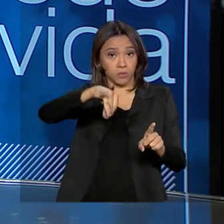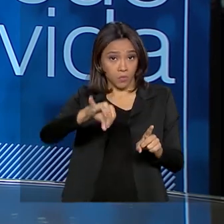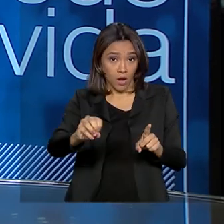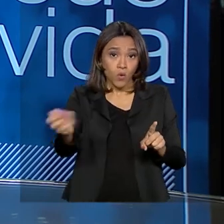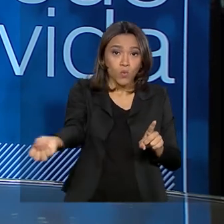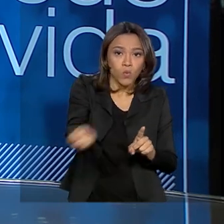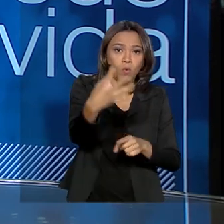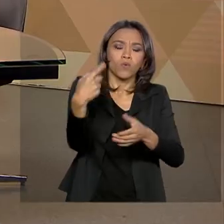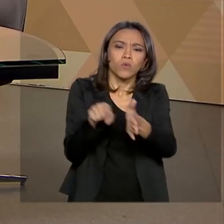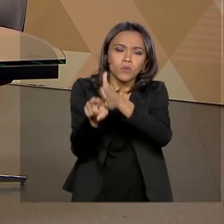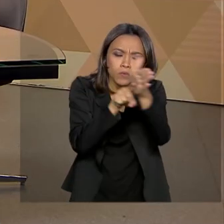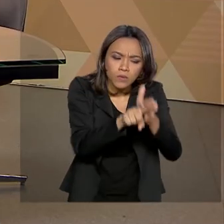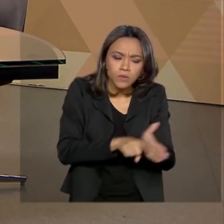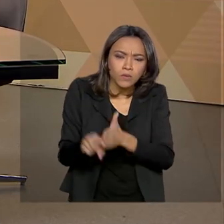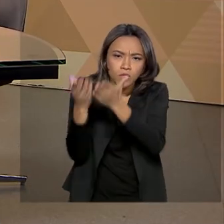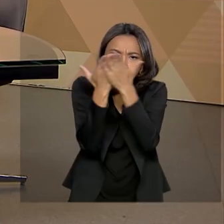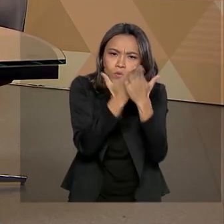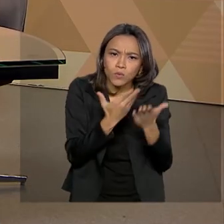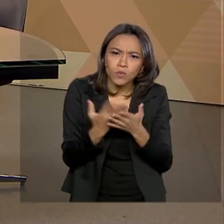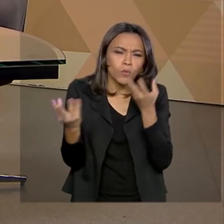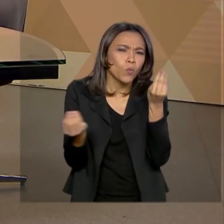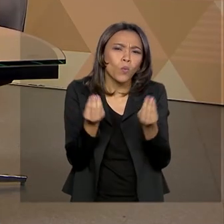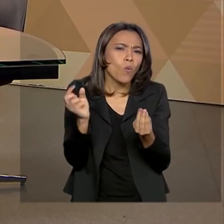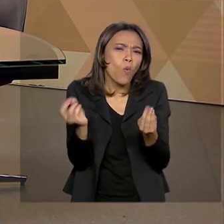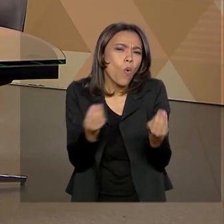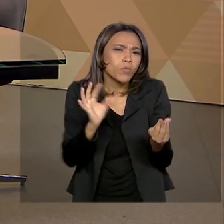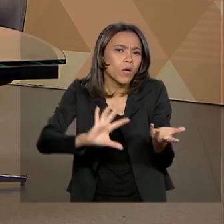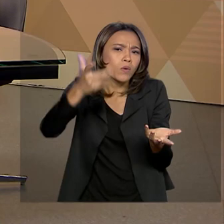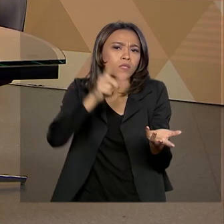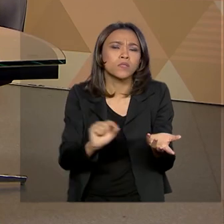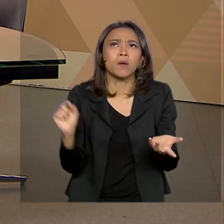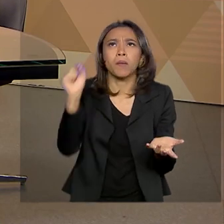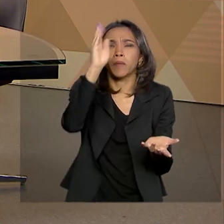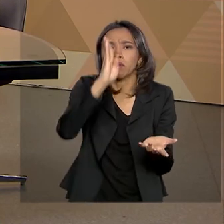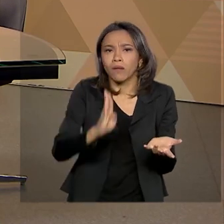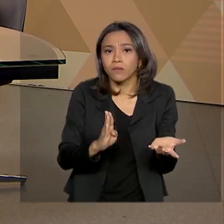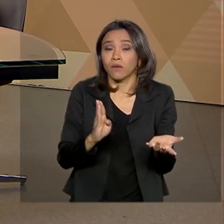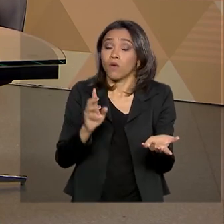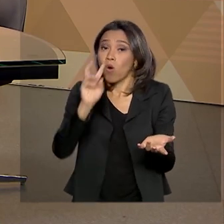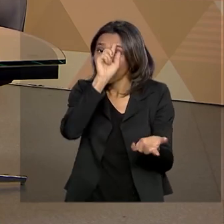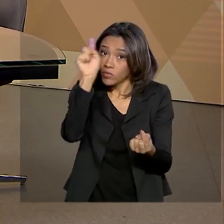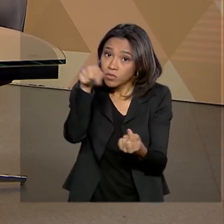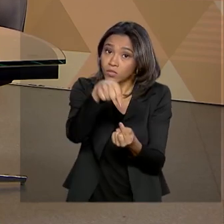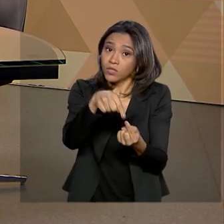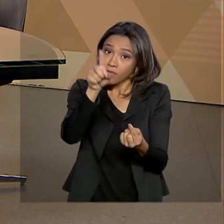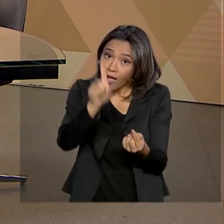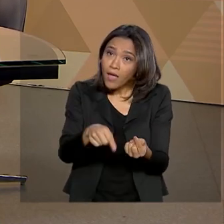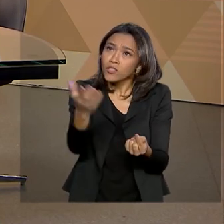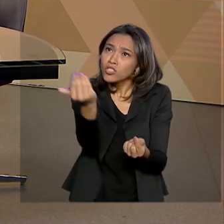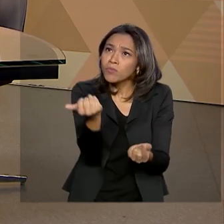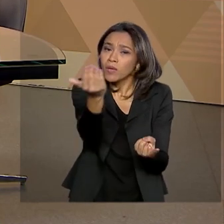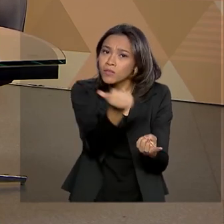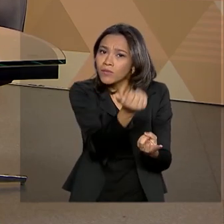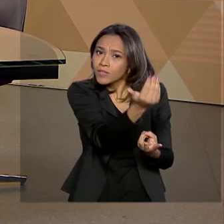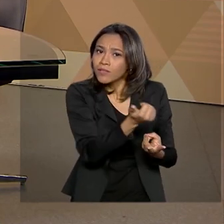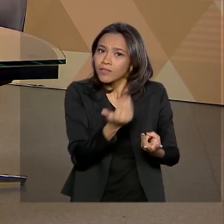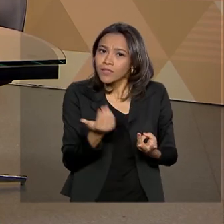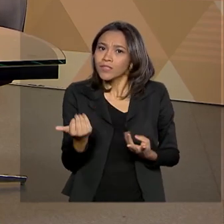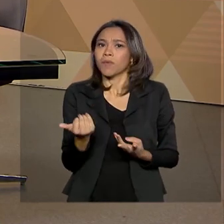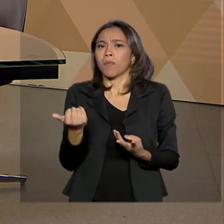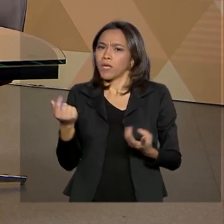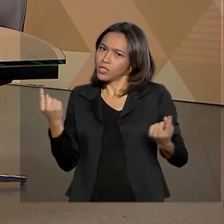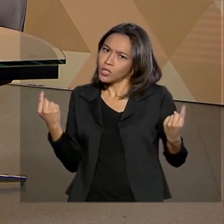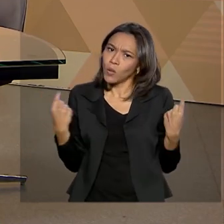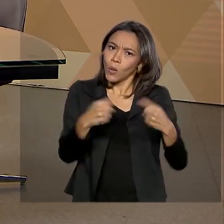estudo, levantamento de como está acontecendo isso no Brasil. A ideia é trazer os demais atores para esse